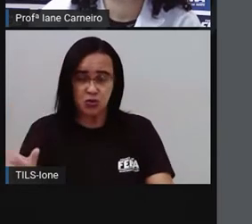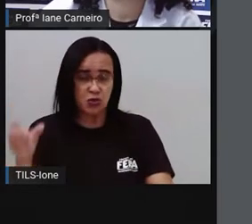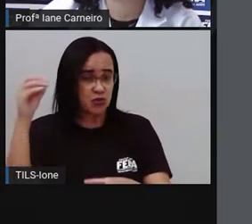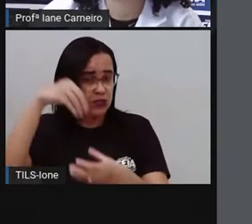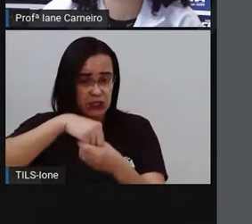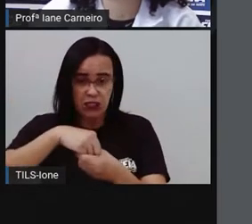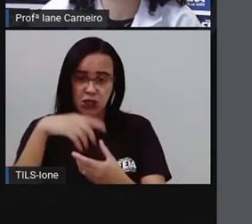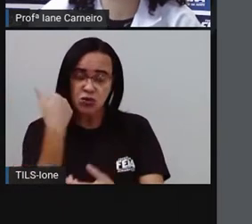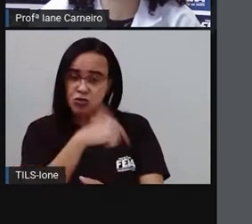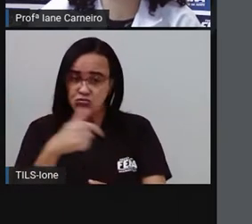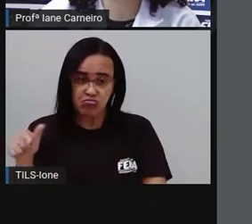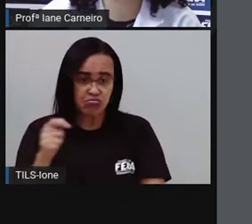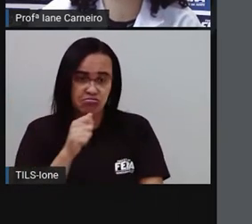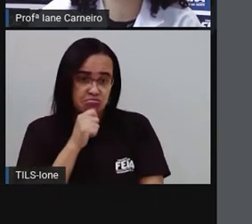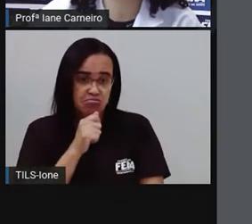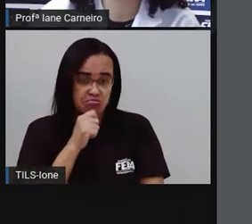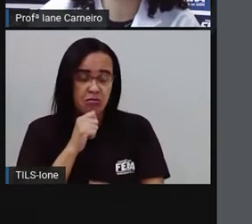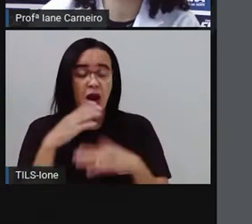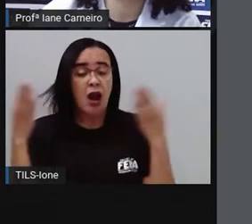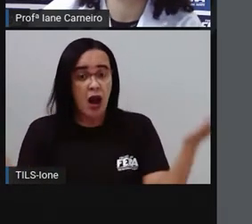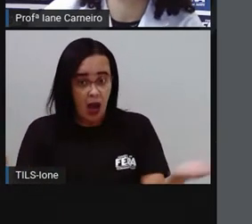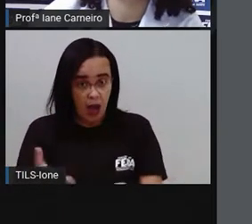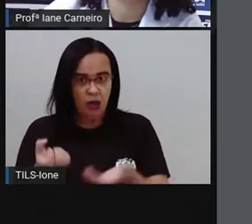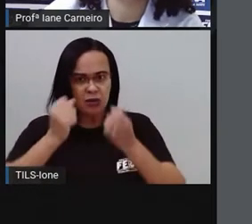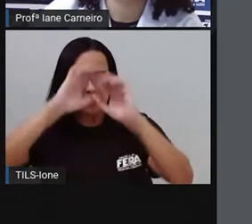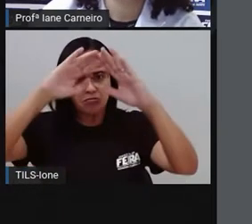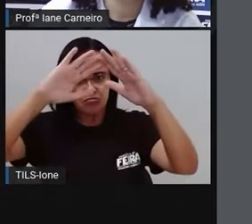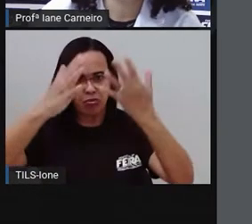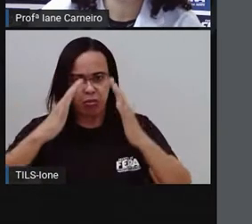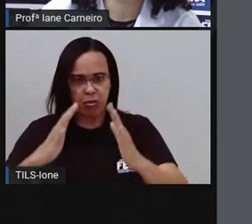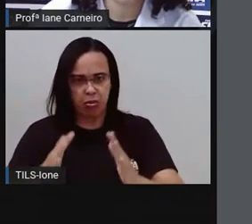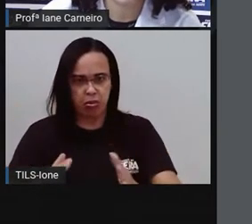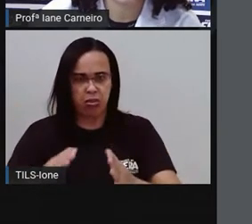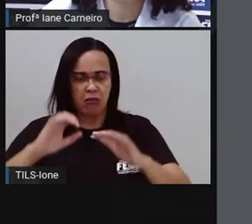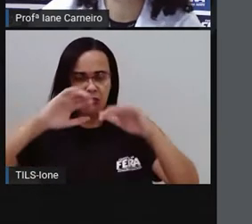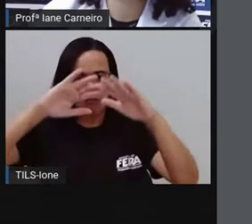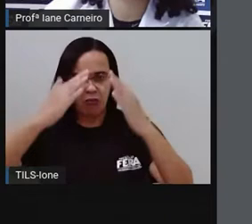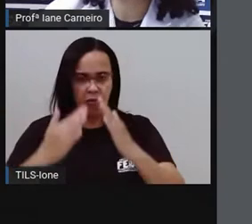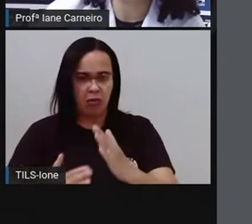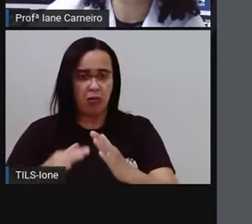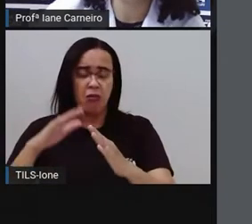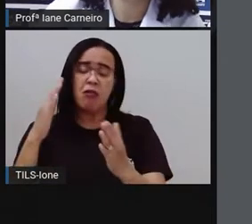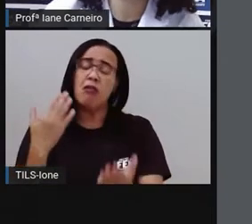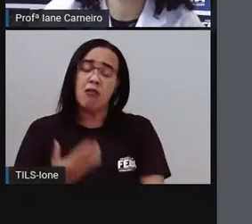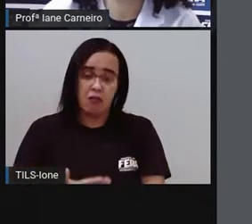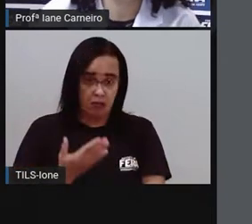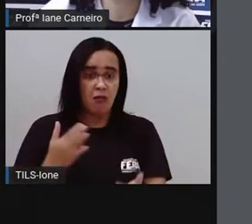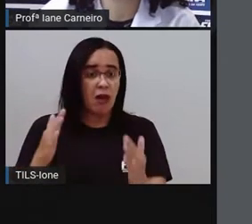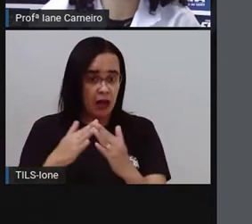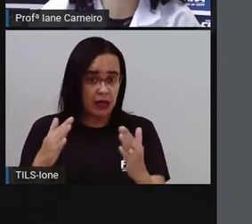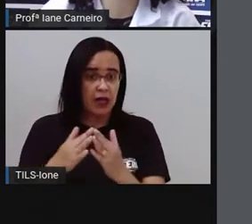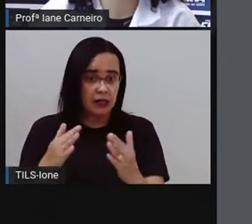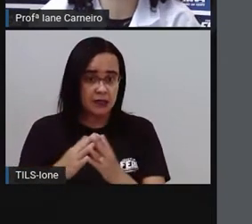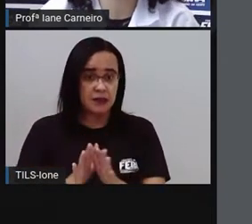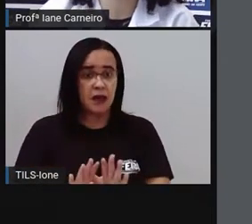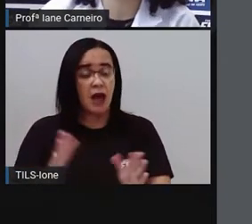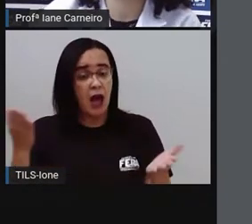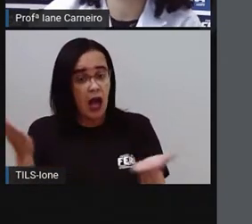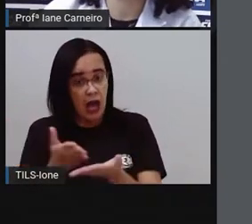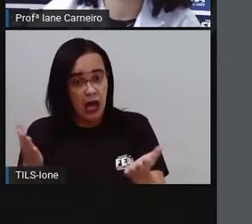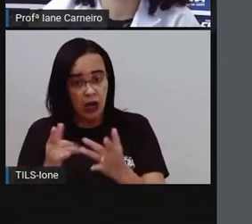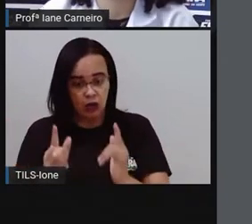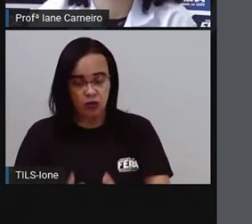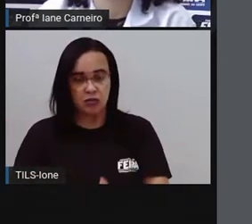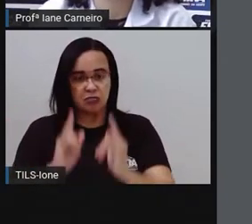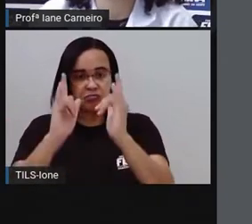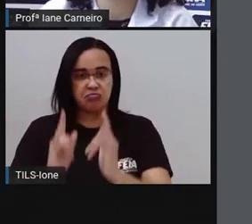a casa e estão construindo um prédio. O pedreiro, que é meu amigo, me mostrou como se faz uma